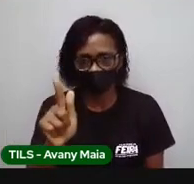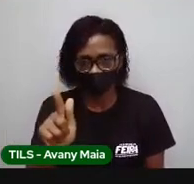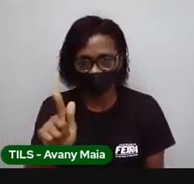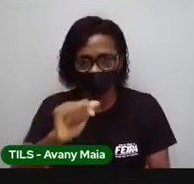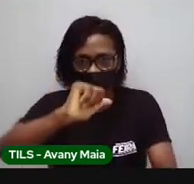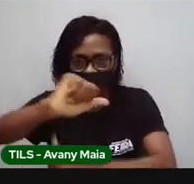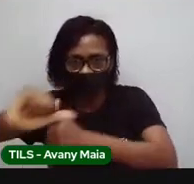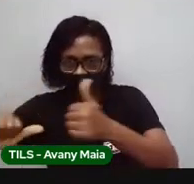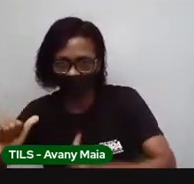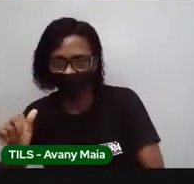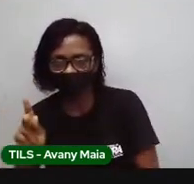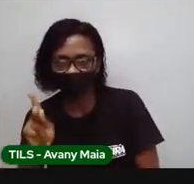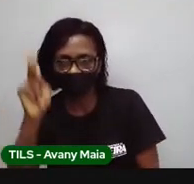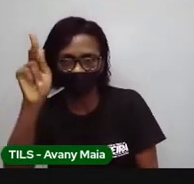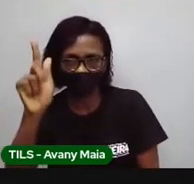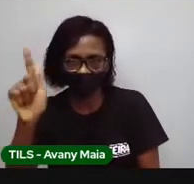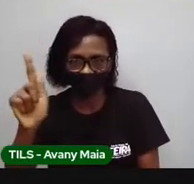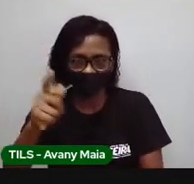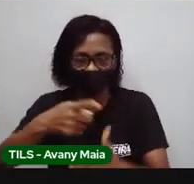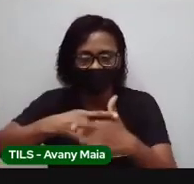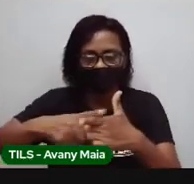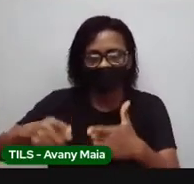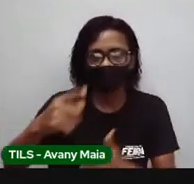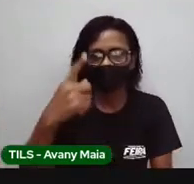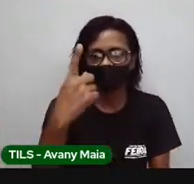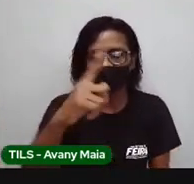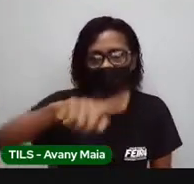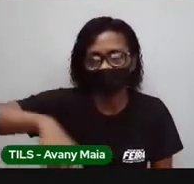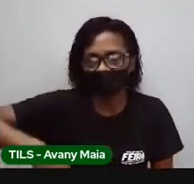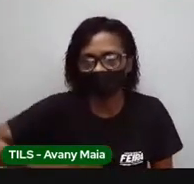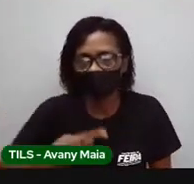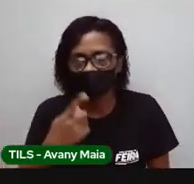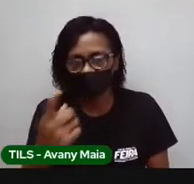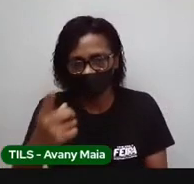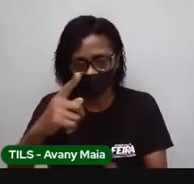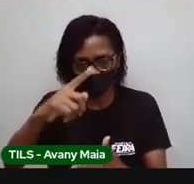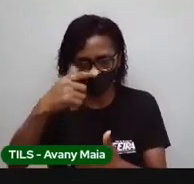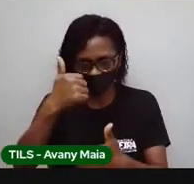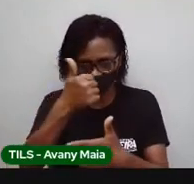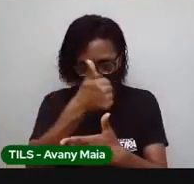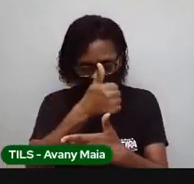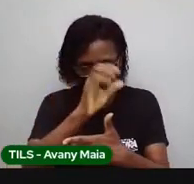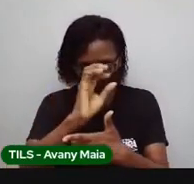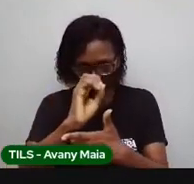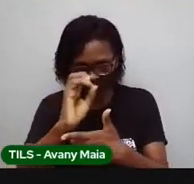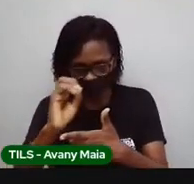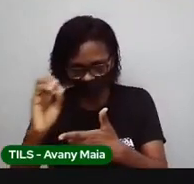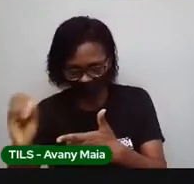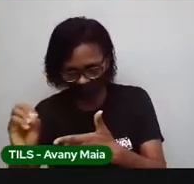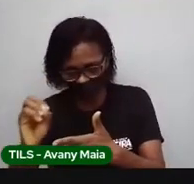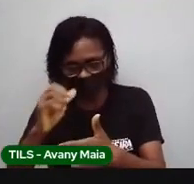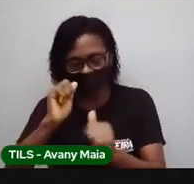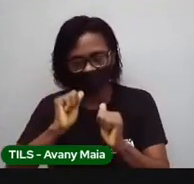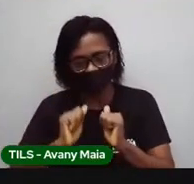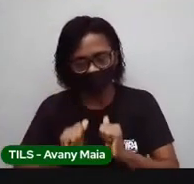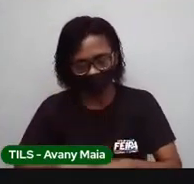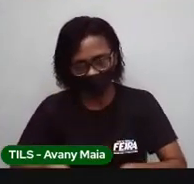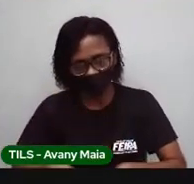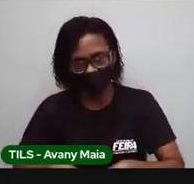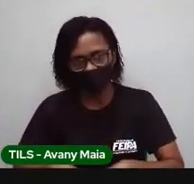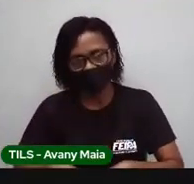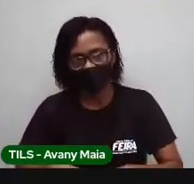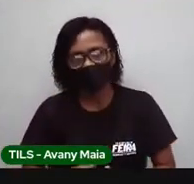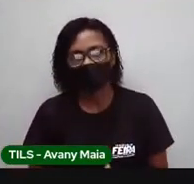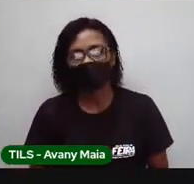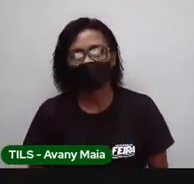eu divido por mil. No meu exemplo aqui, se eu fizesse três mil dividido por mil, daria